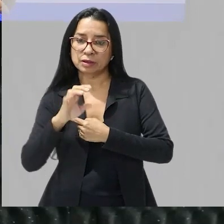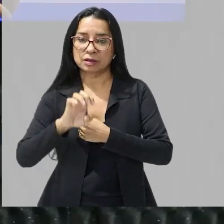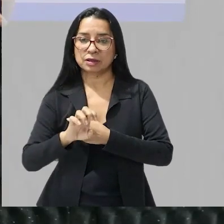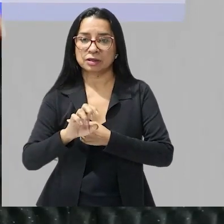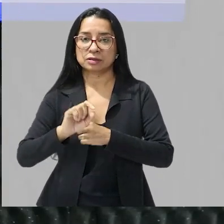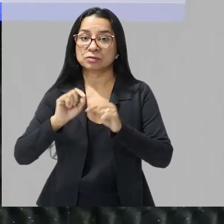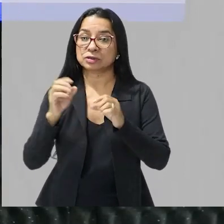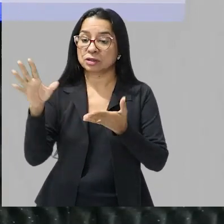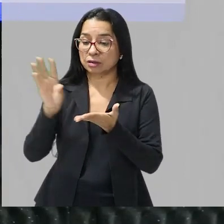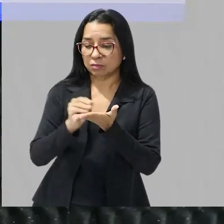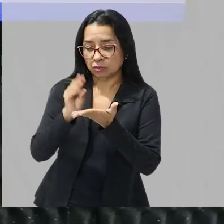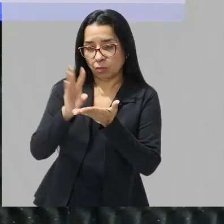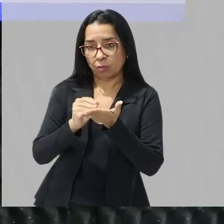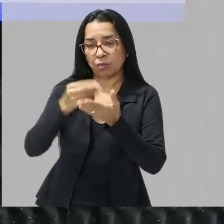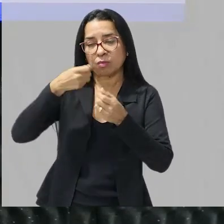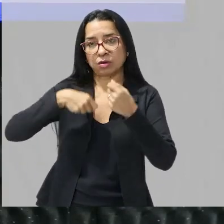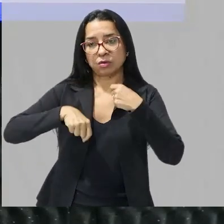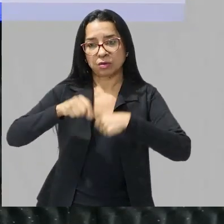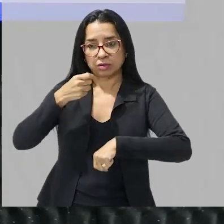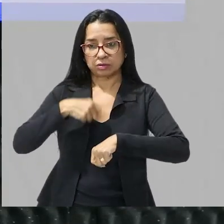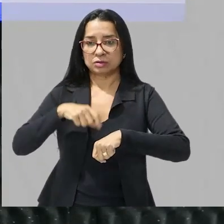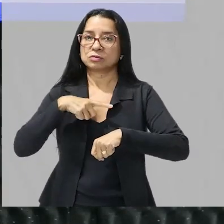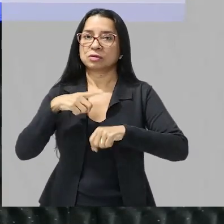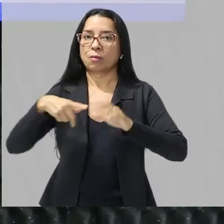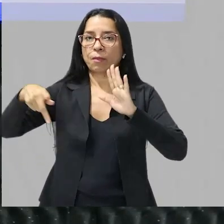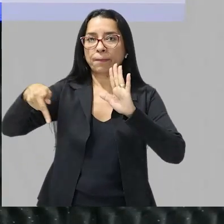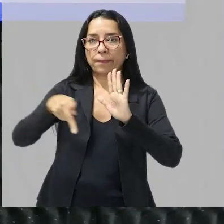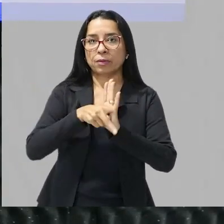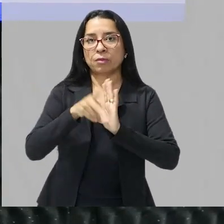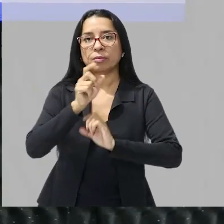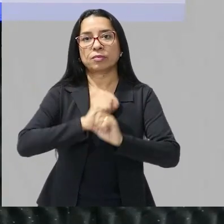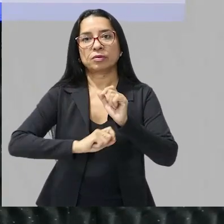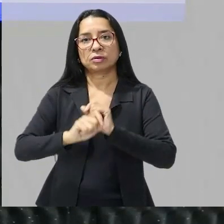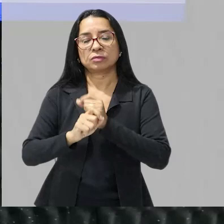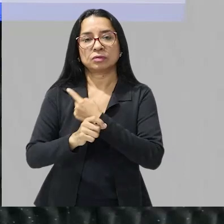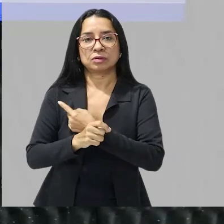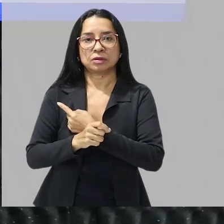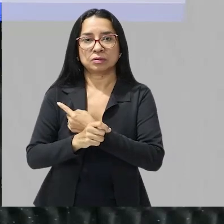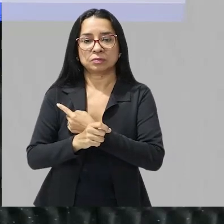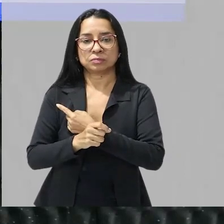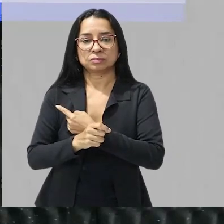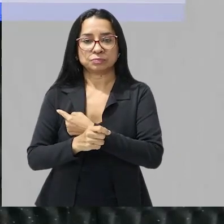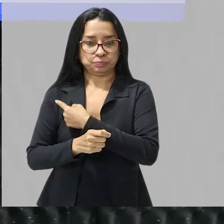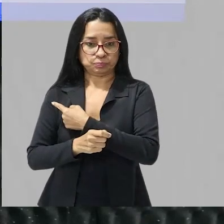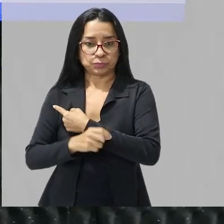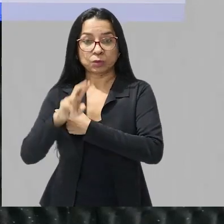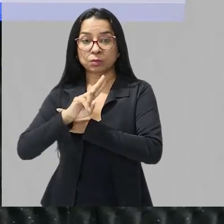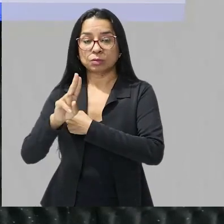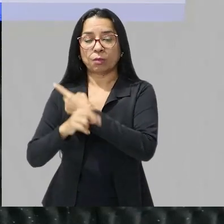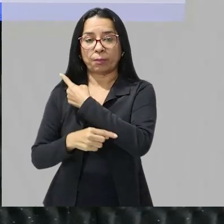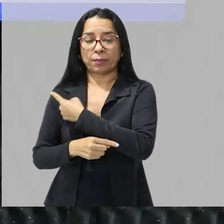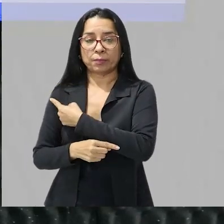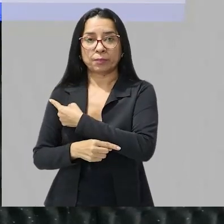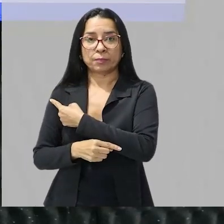organismo existe uma enzima específica tá que é essa bem daqui ó fenilalanina